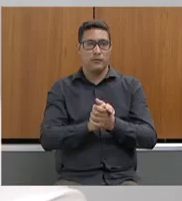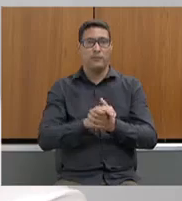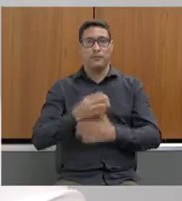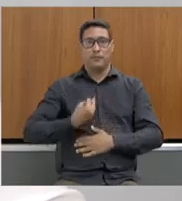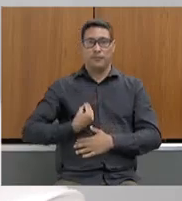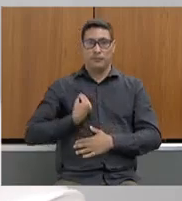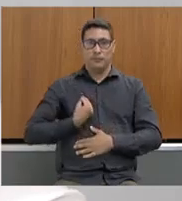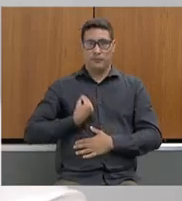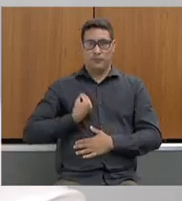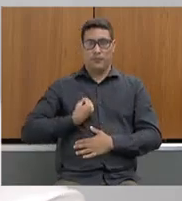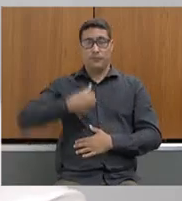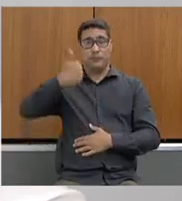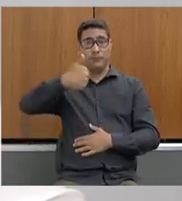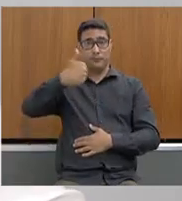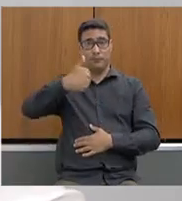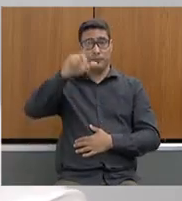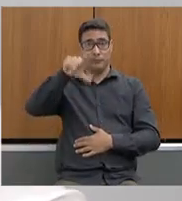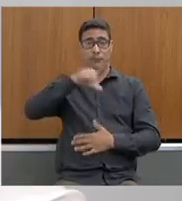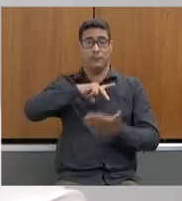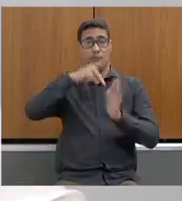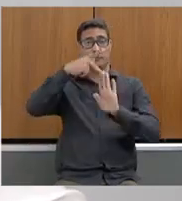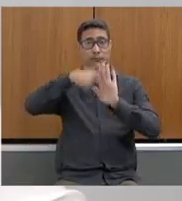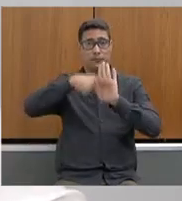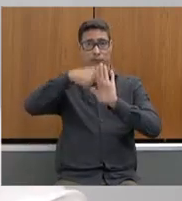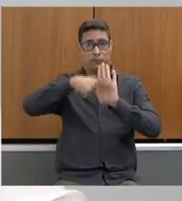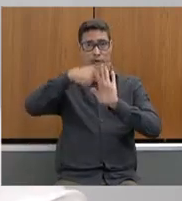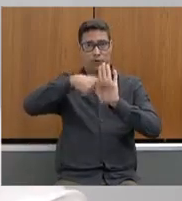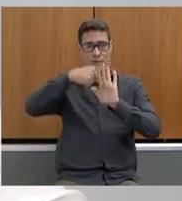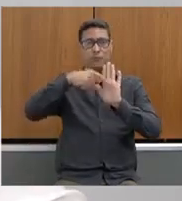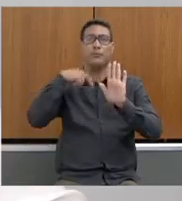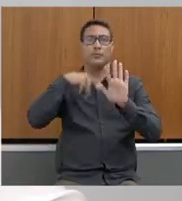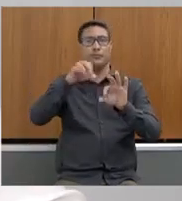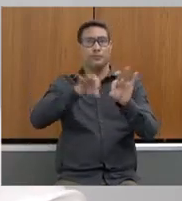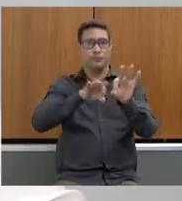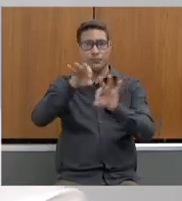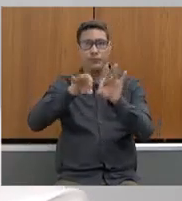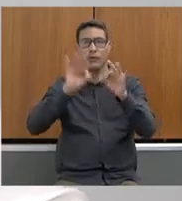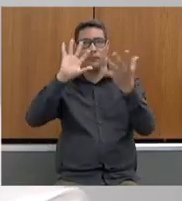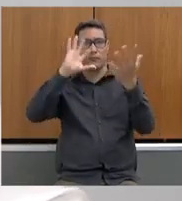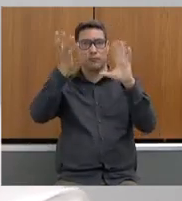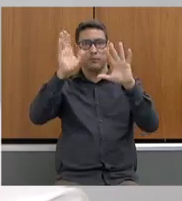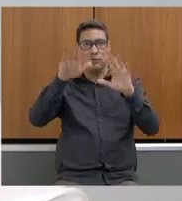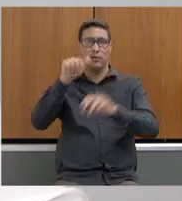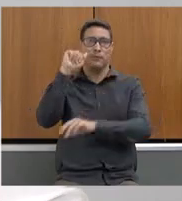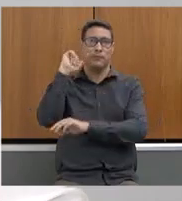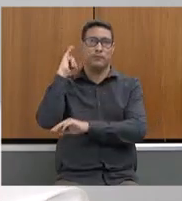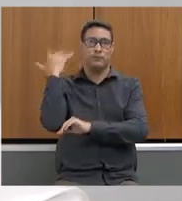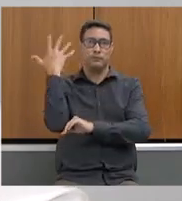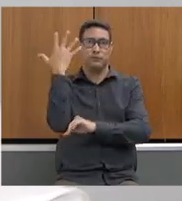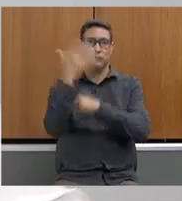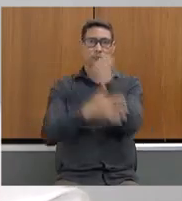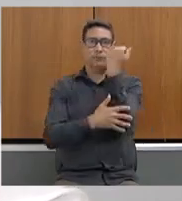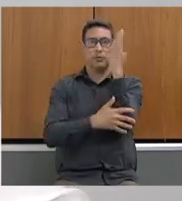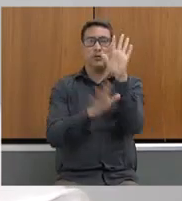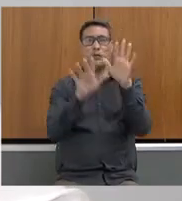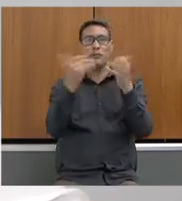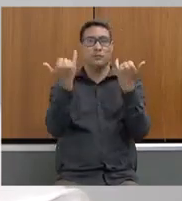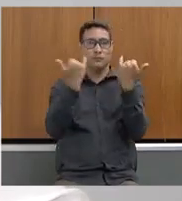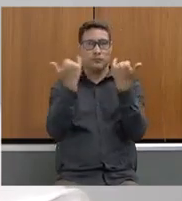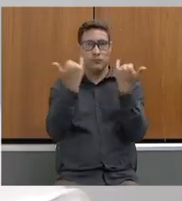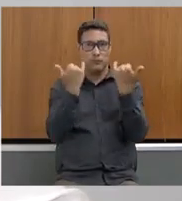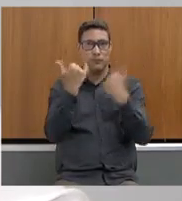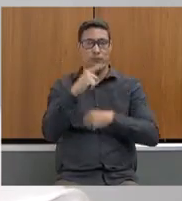Primeiro questionamento. Existe um projeto de otimização, de regularização ambiental. Segundo informações que eu tive